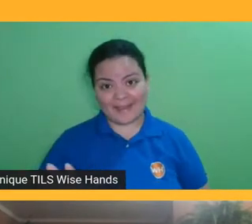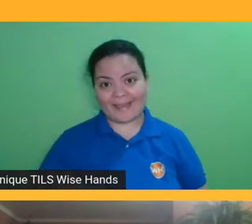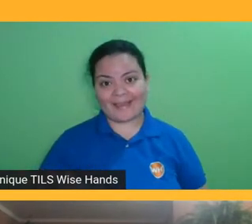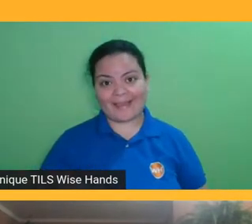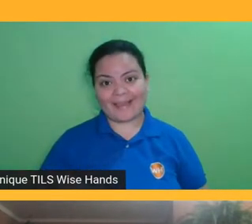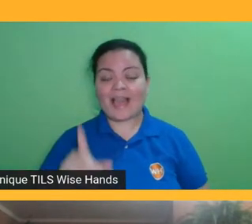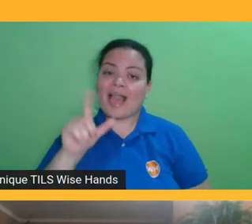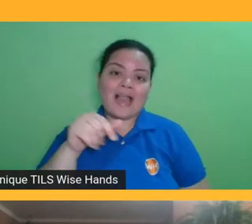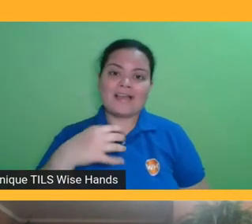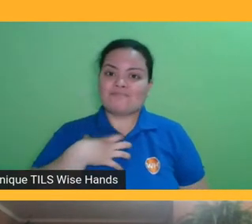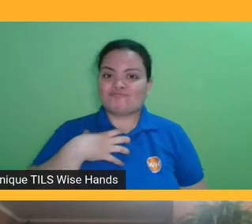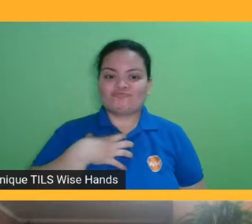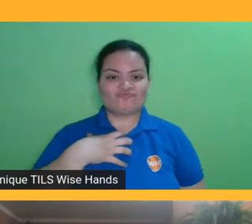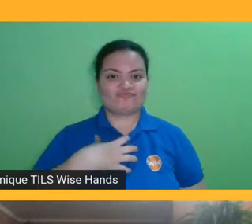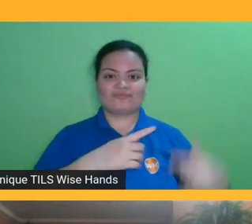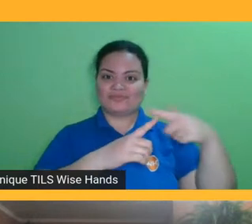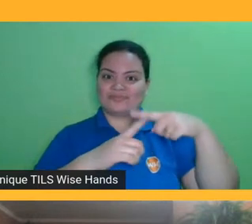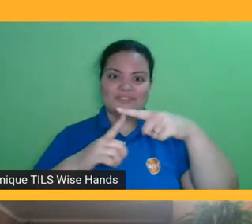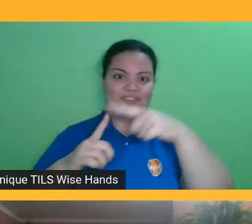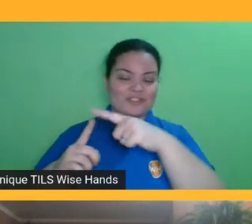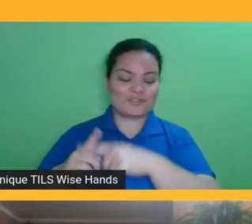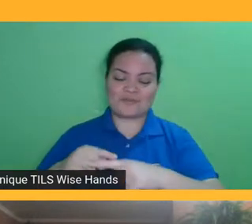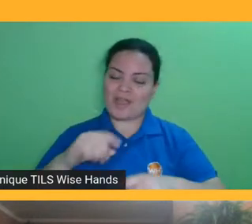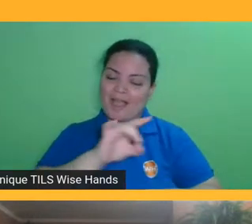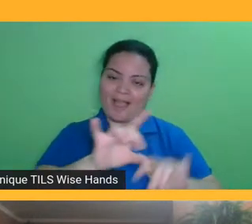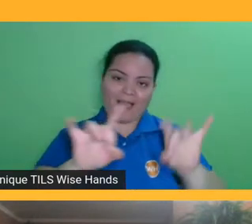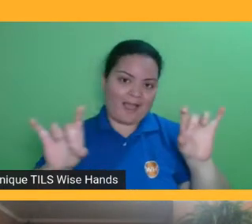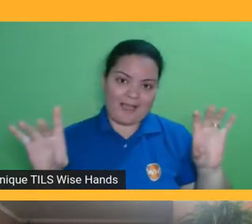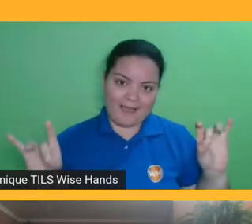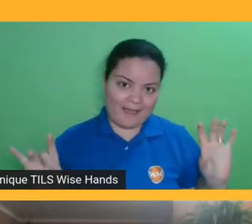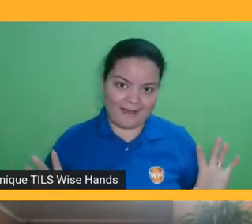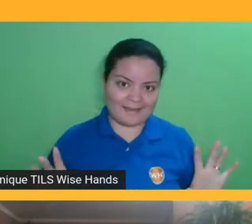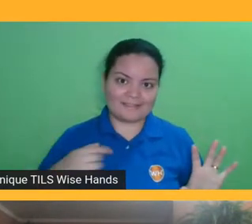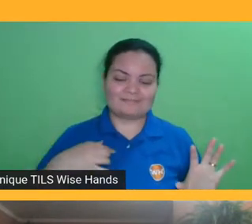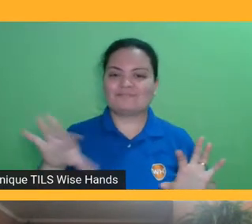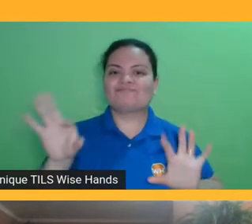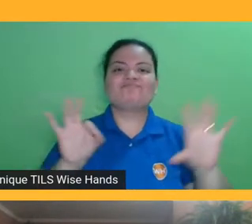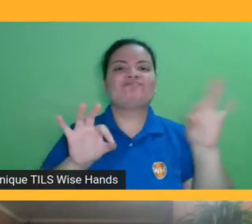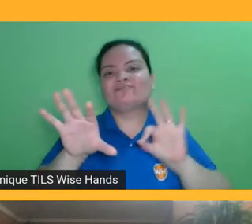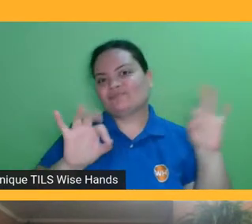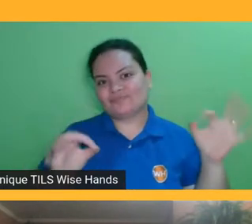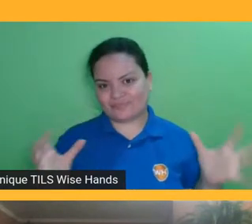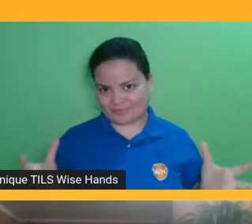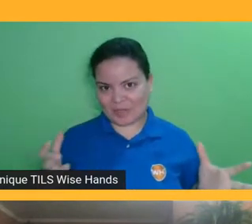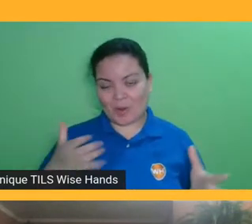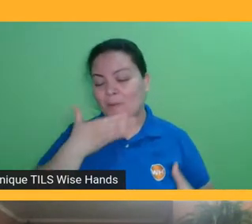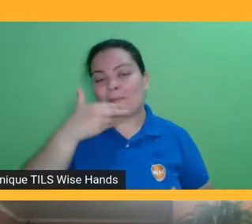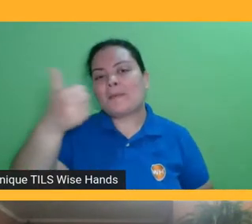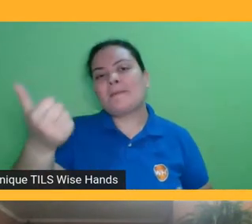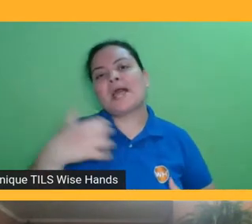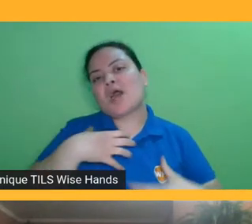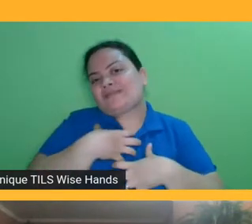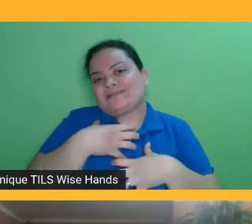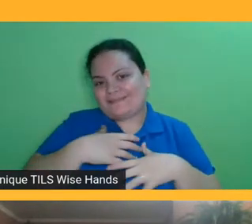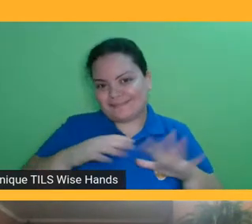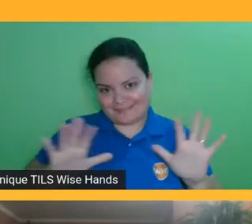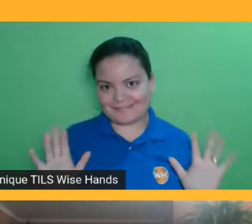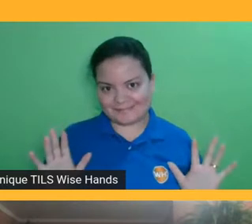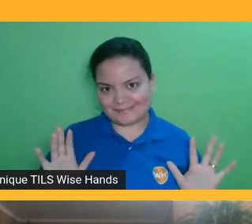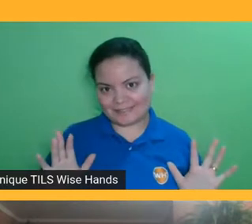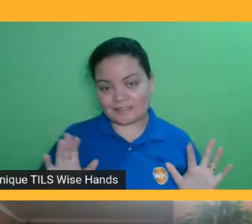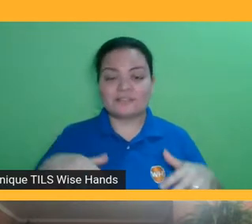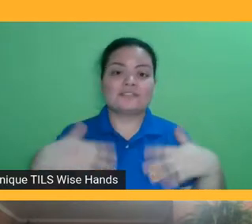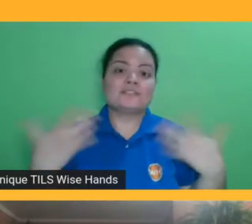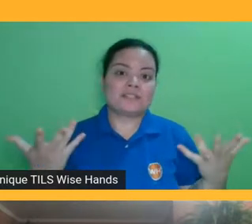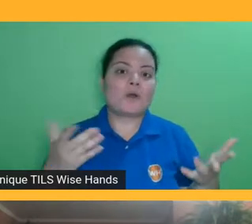não compraria um livro por uma questão de tempo ou não tem o hábito, e aí ela vai para o áudio